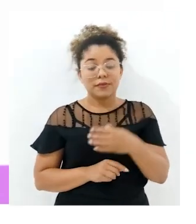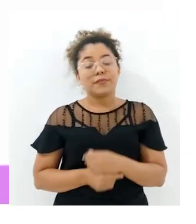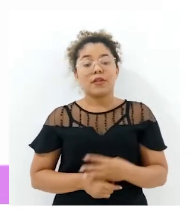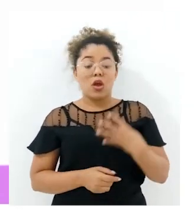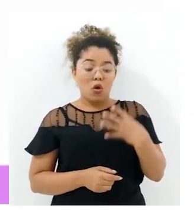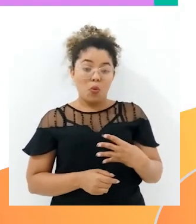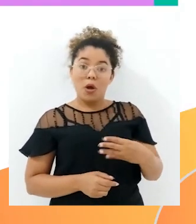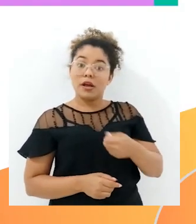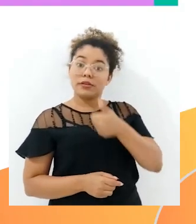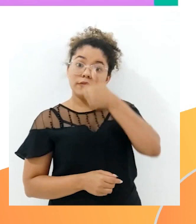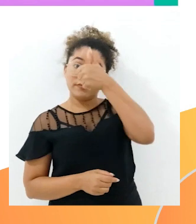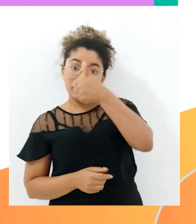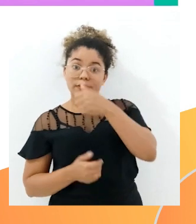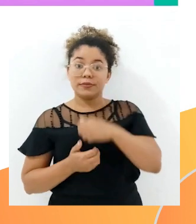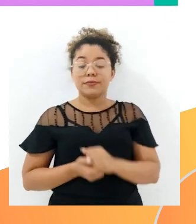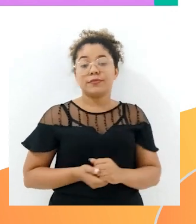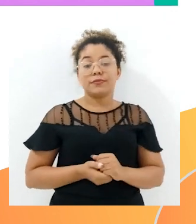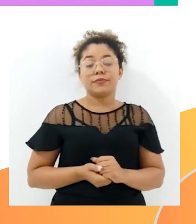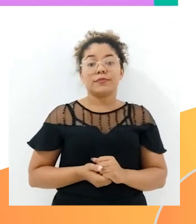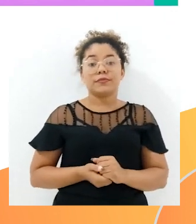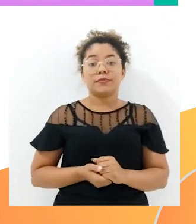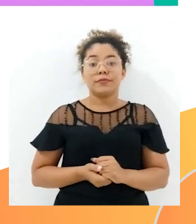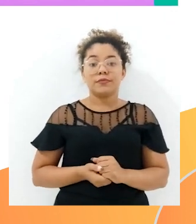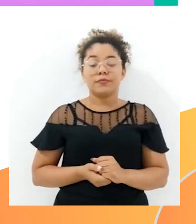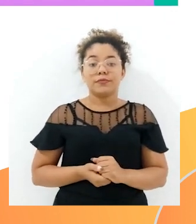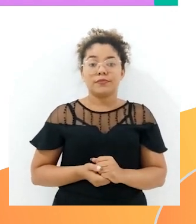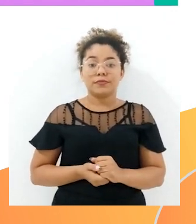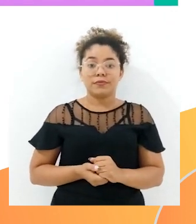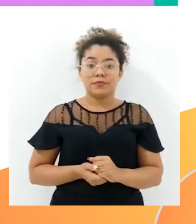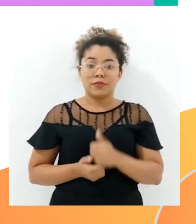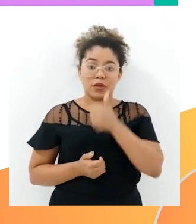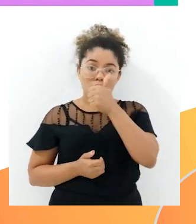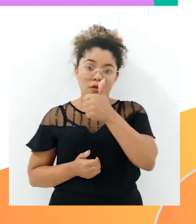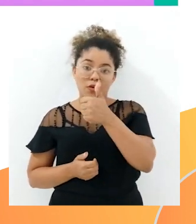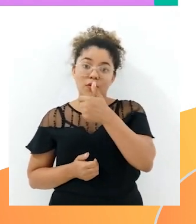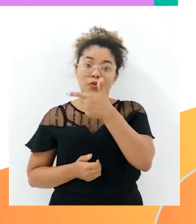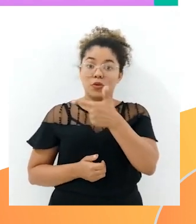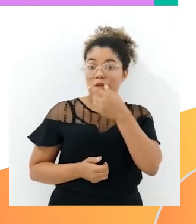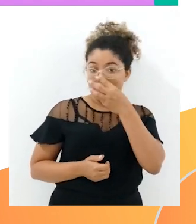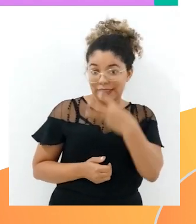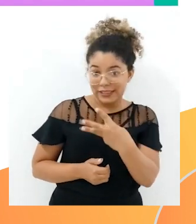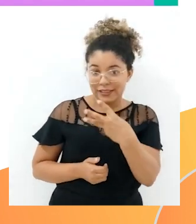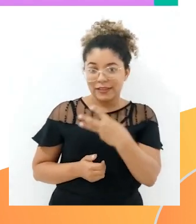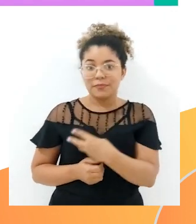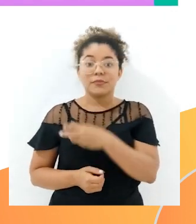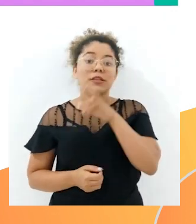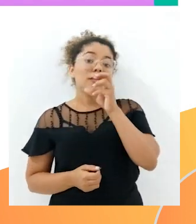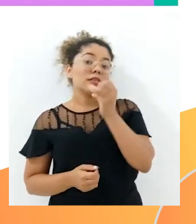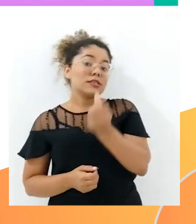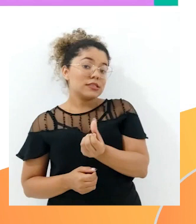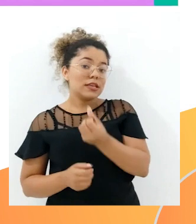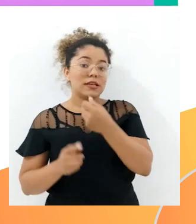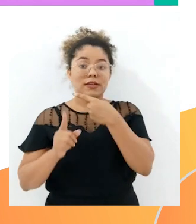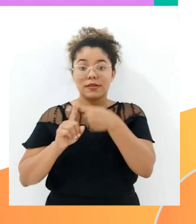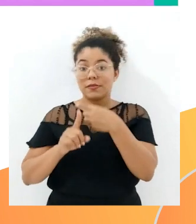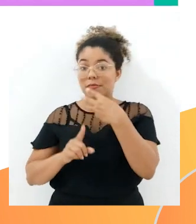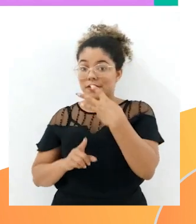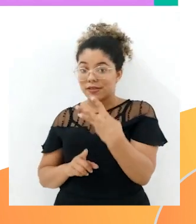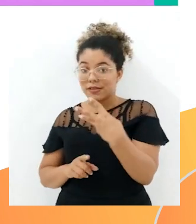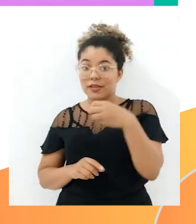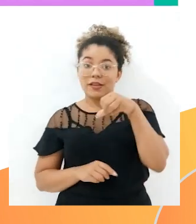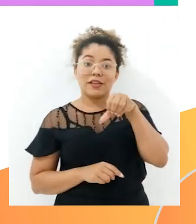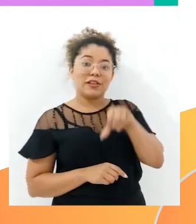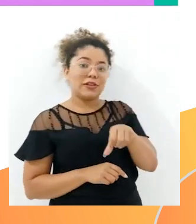e vai 1. Então, eu prossigo aqui, né? O 1 que foi mais o 2, 3. 6 mais 3,